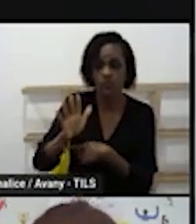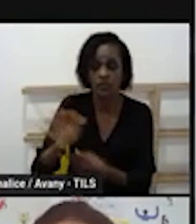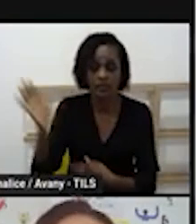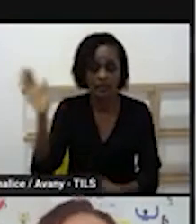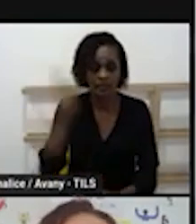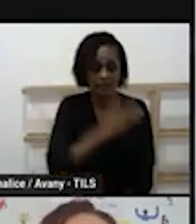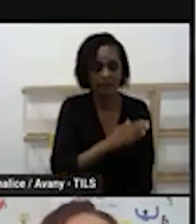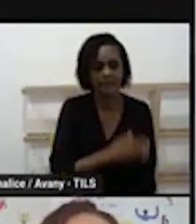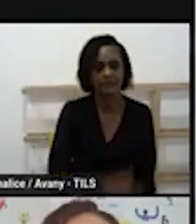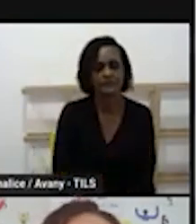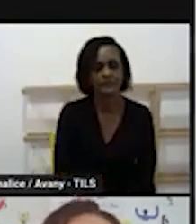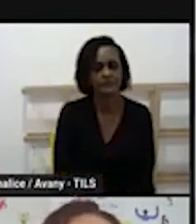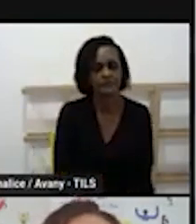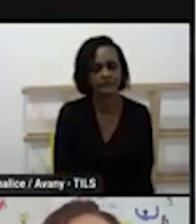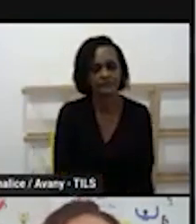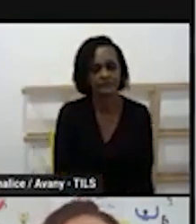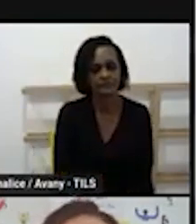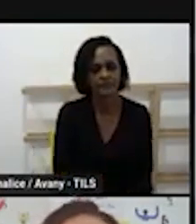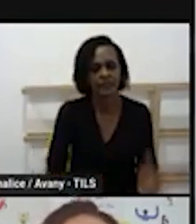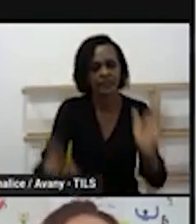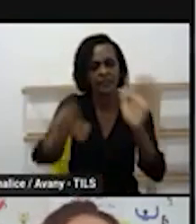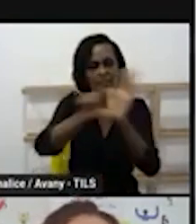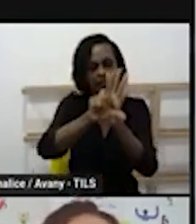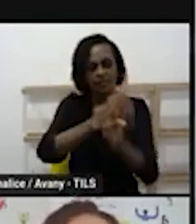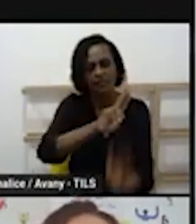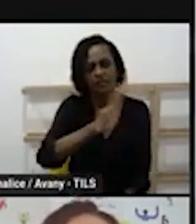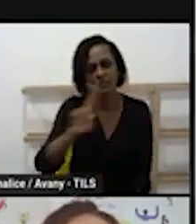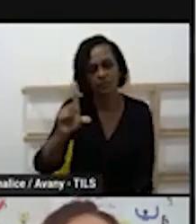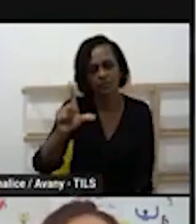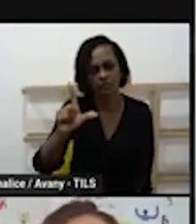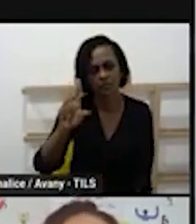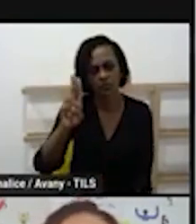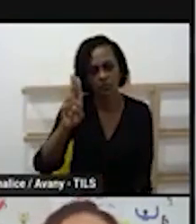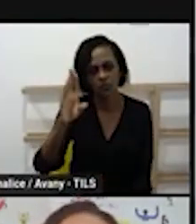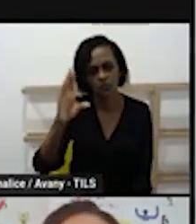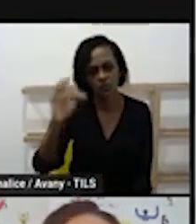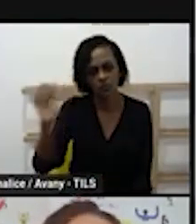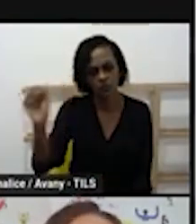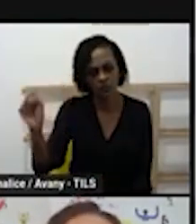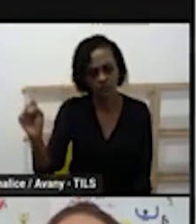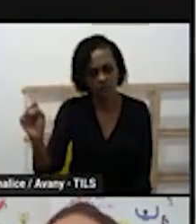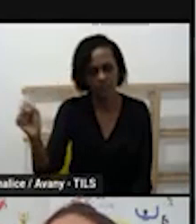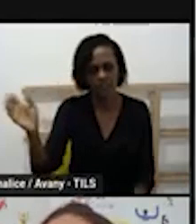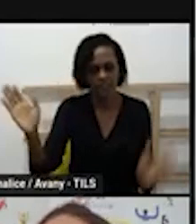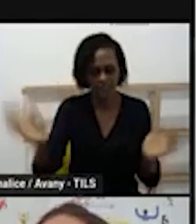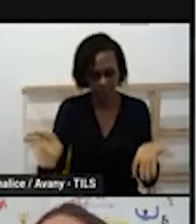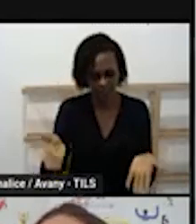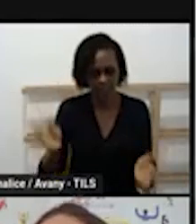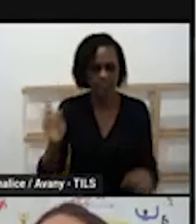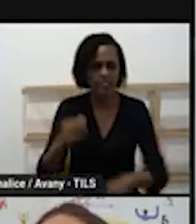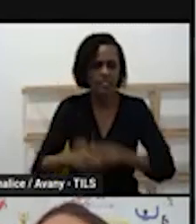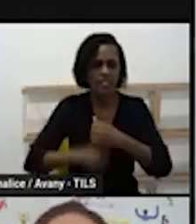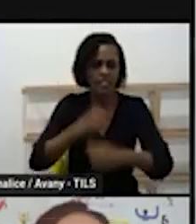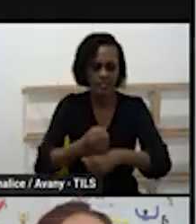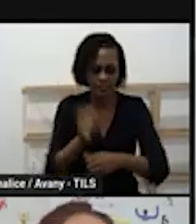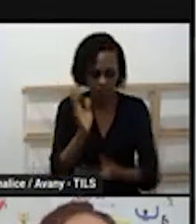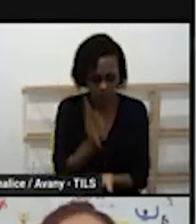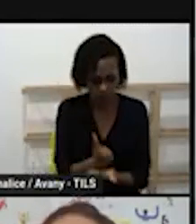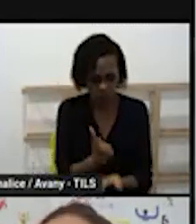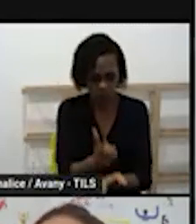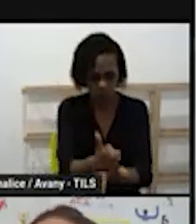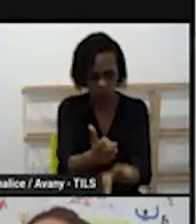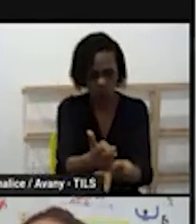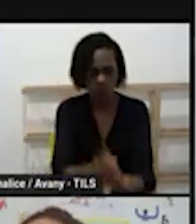lei Lucas esse ano 2023 então vai fazer parte da capacitação também esse ano de